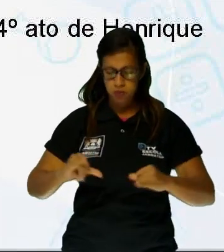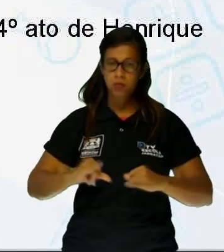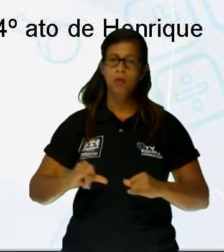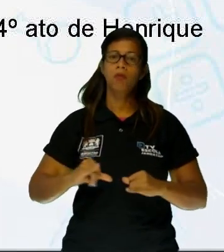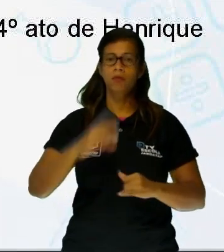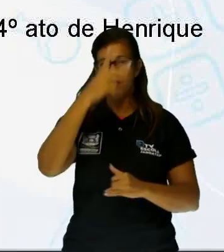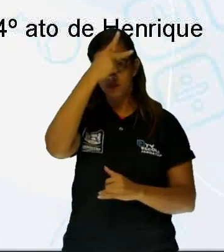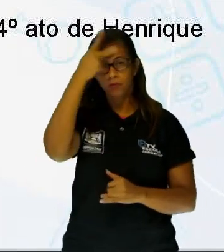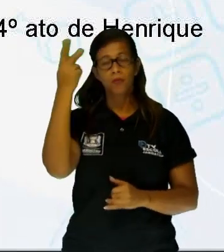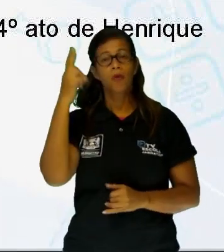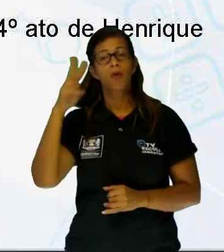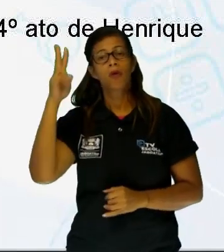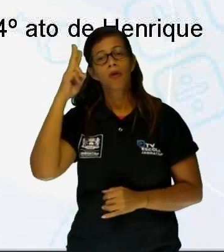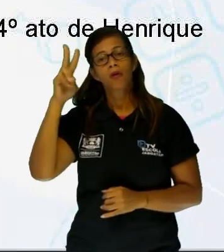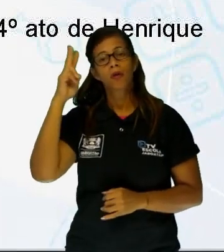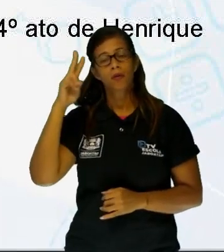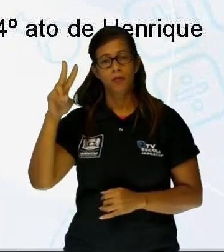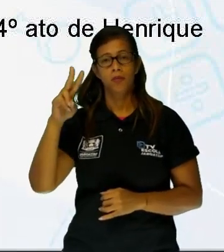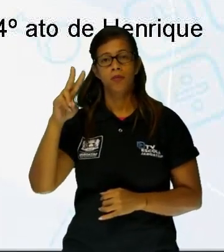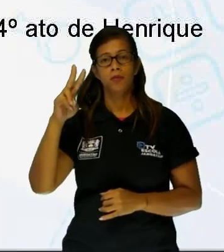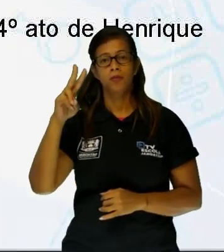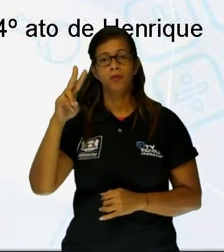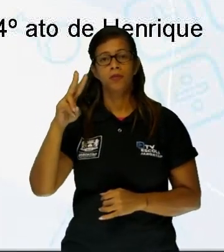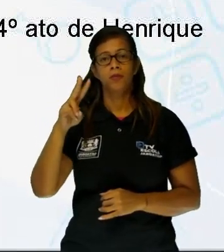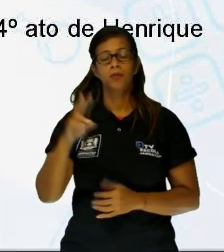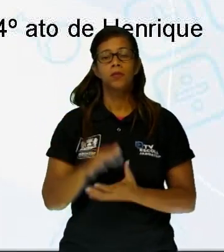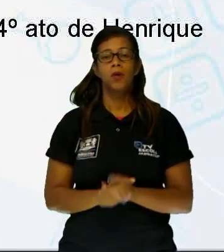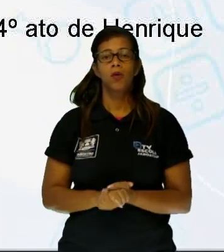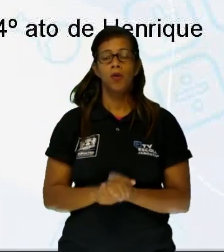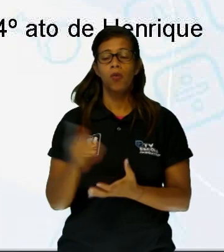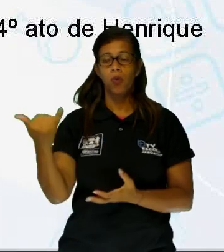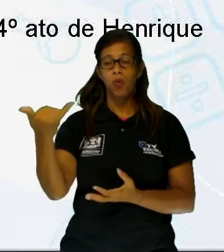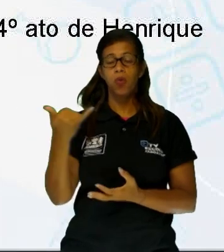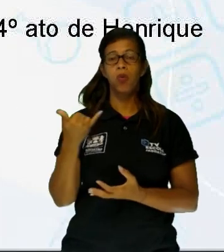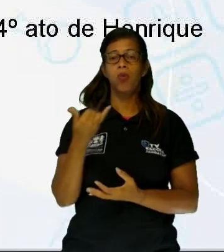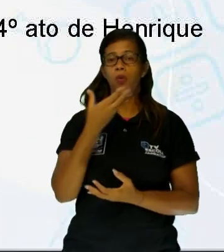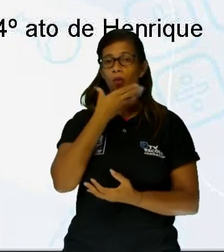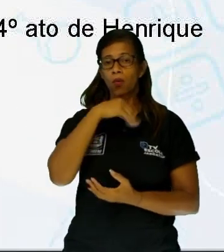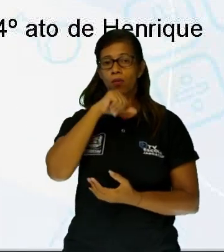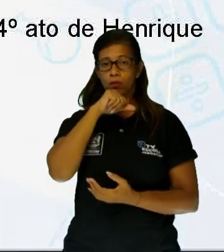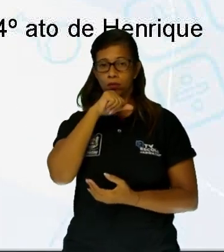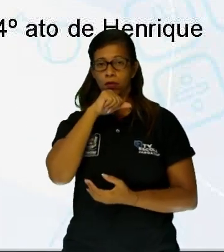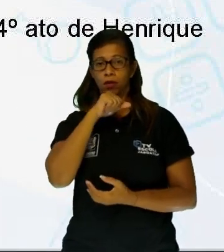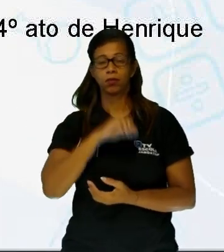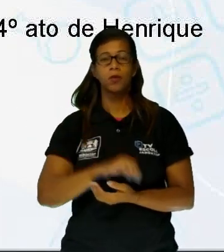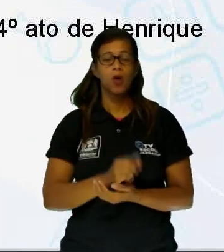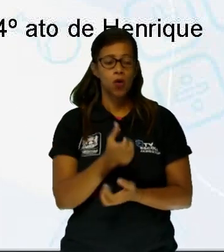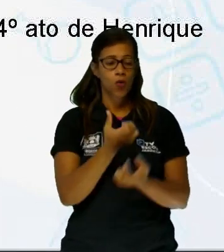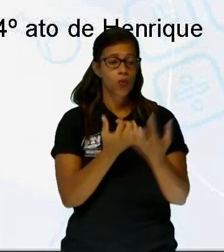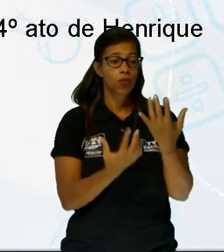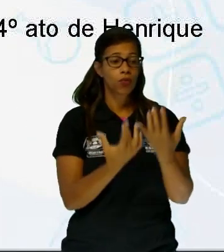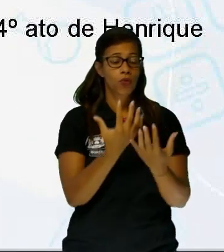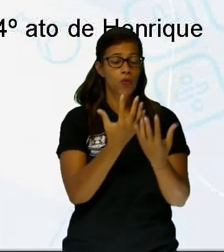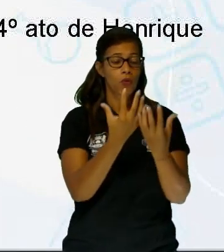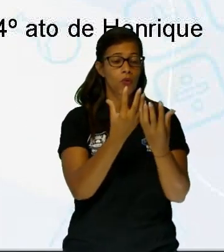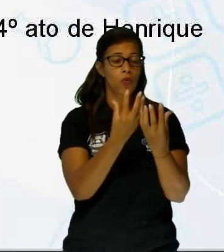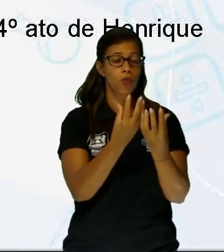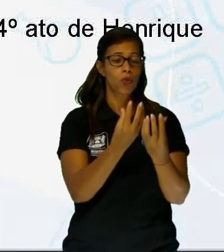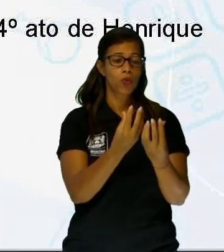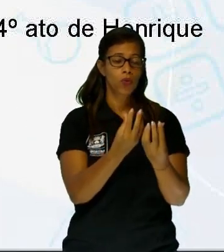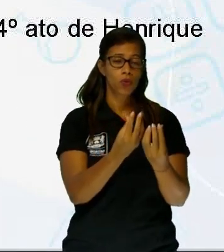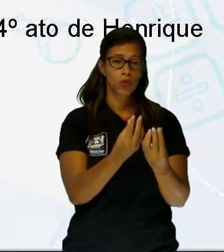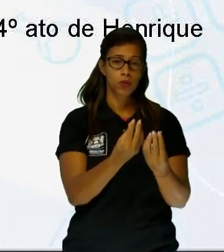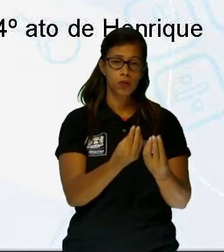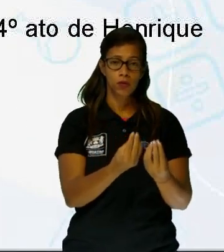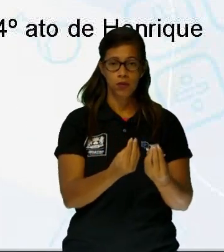um dia ouviu do pai um conselho que permaneceu. Um pequeno fogo que se apaga com facilidade, quando tolerado,